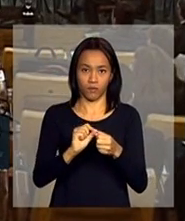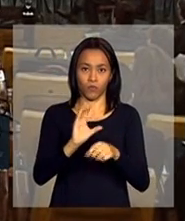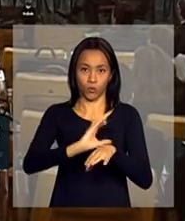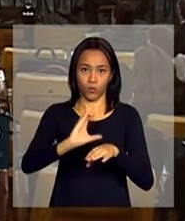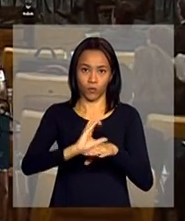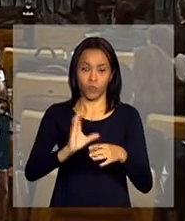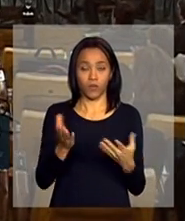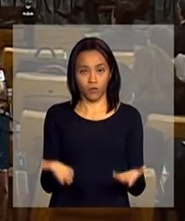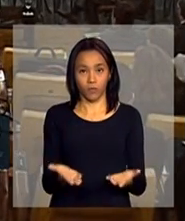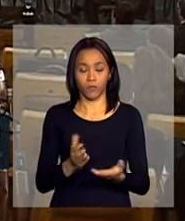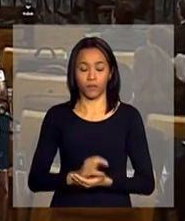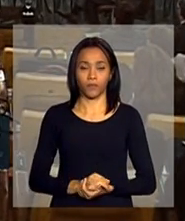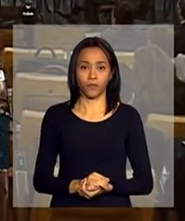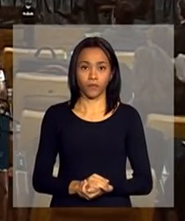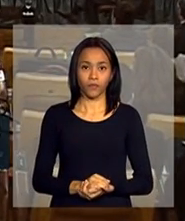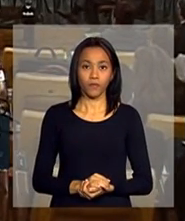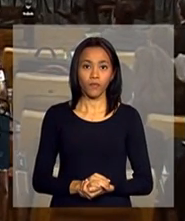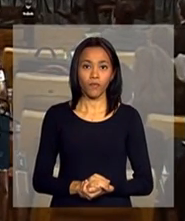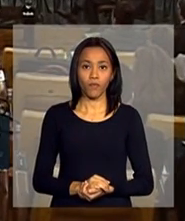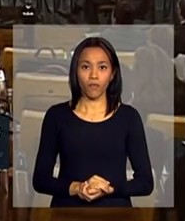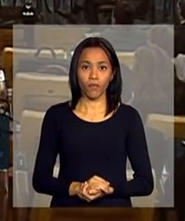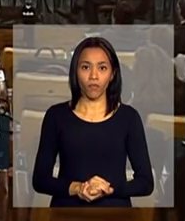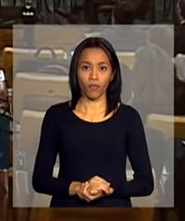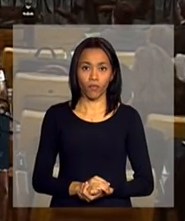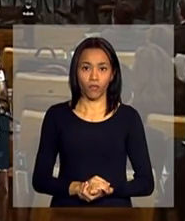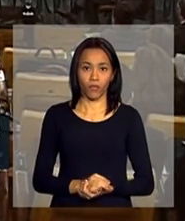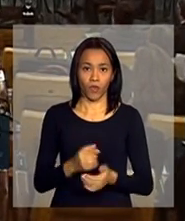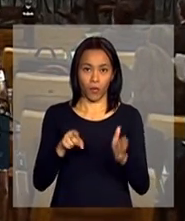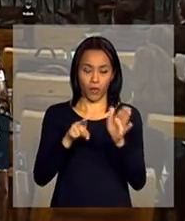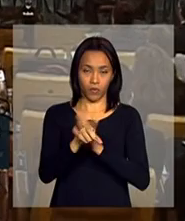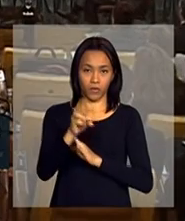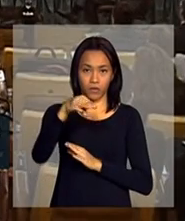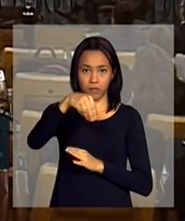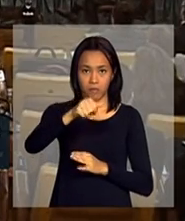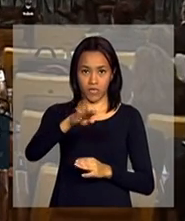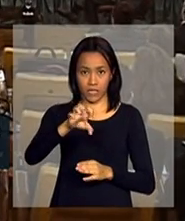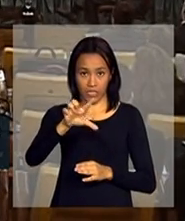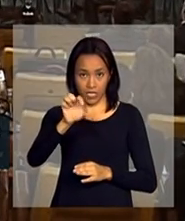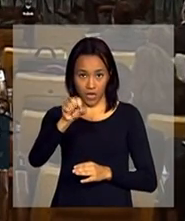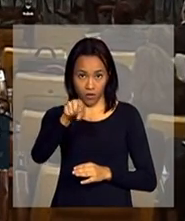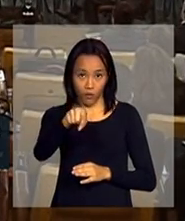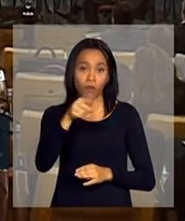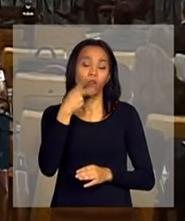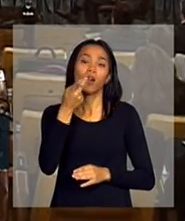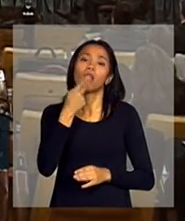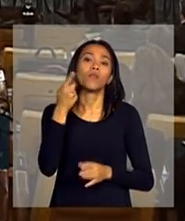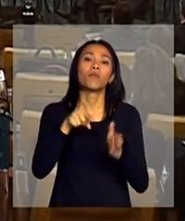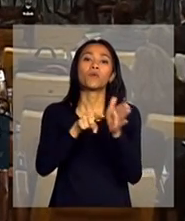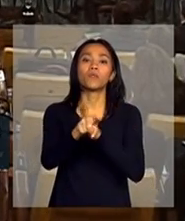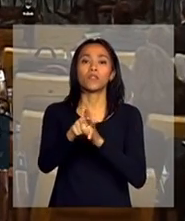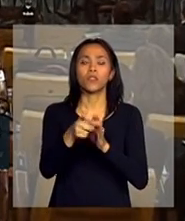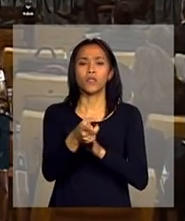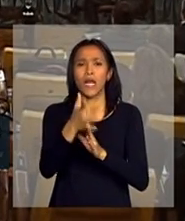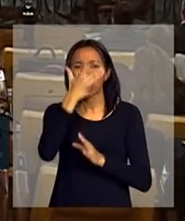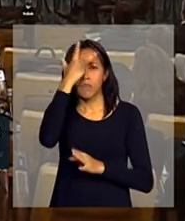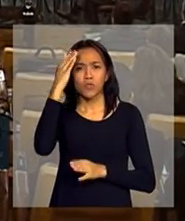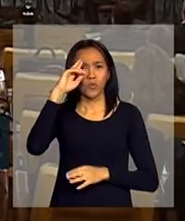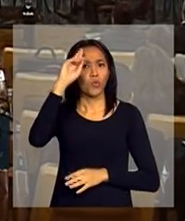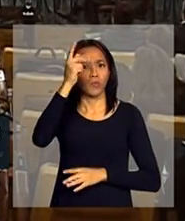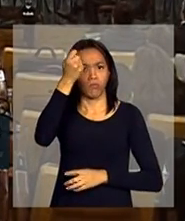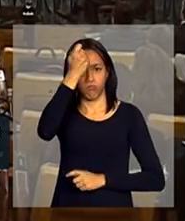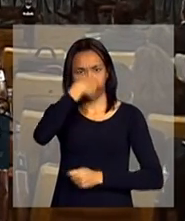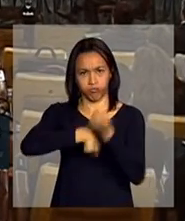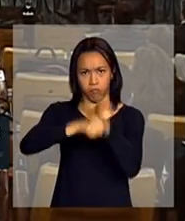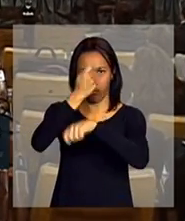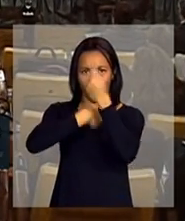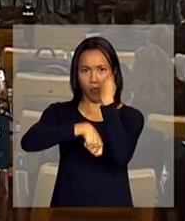Então, os retornos caíram. Marcelo, o heroísmo dos empreendedores continua, porque